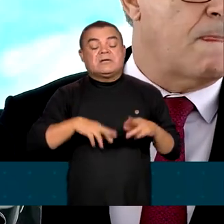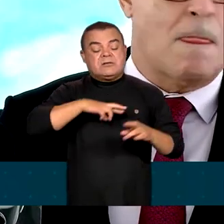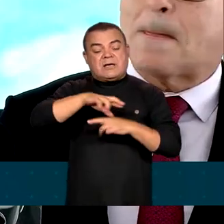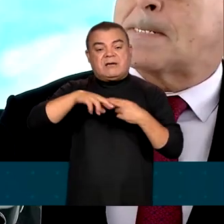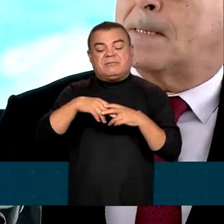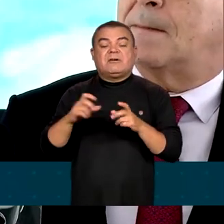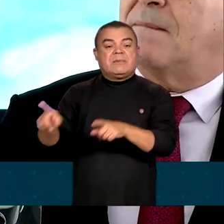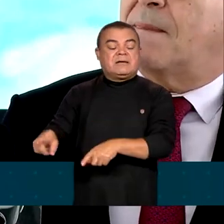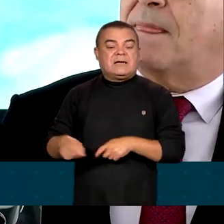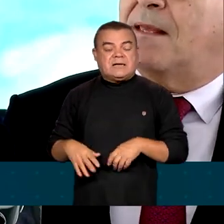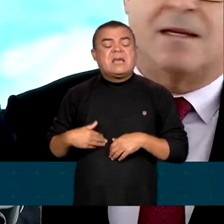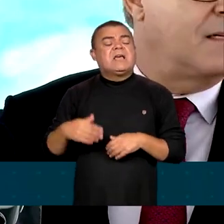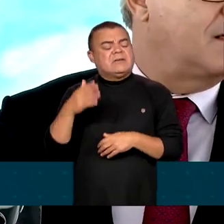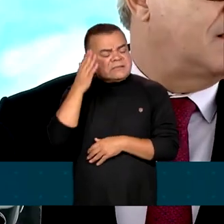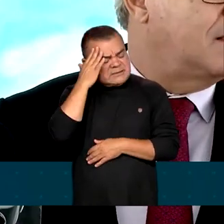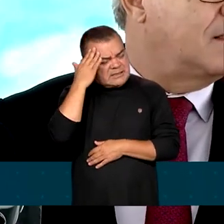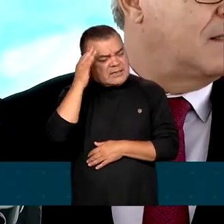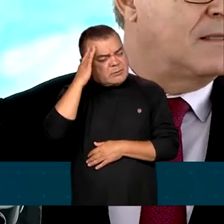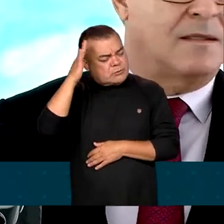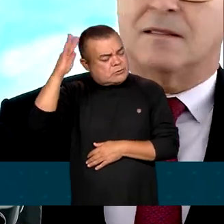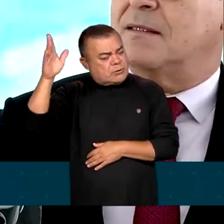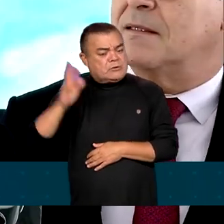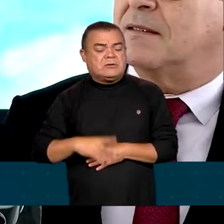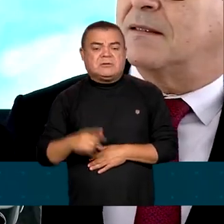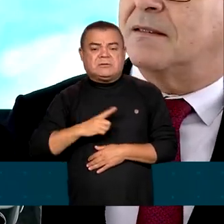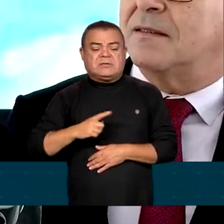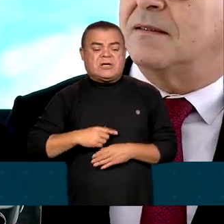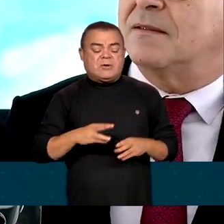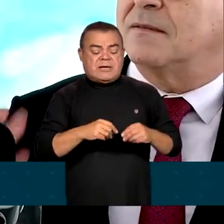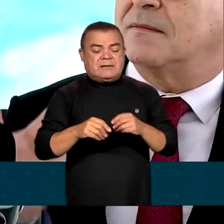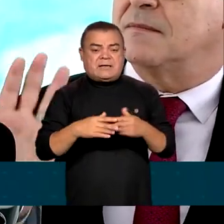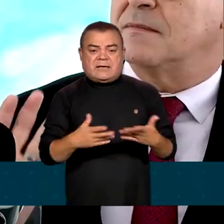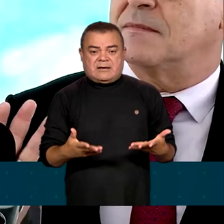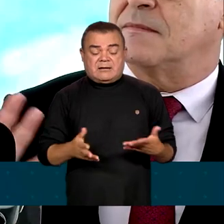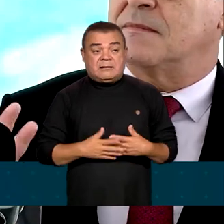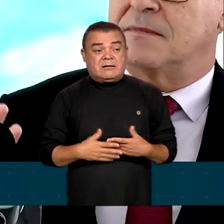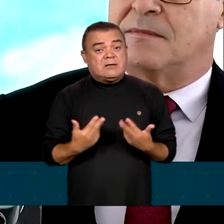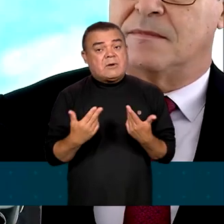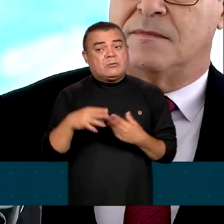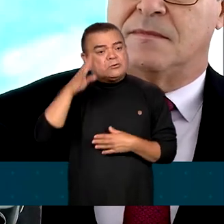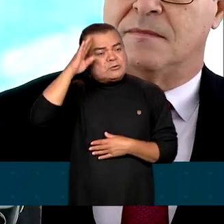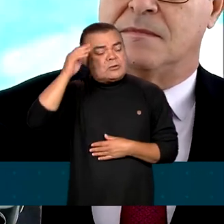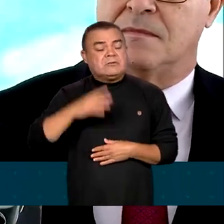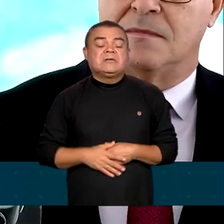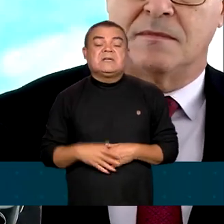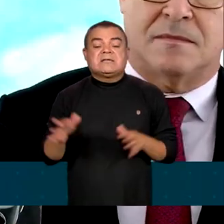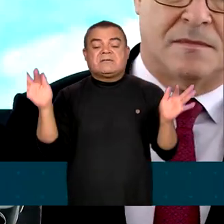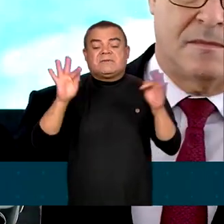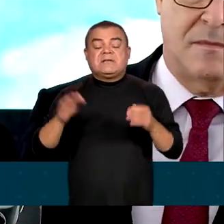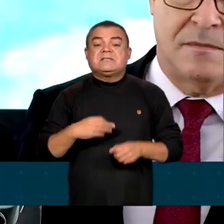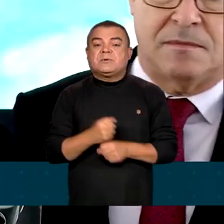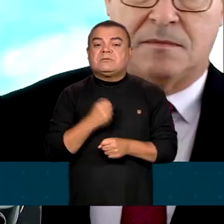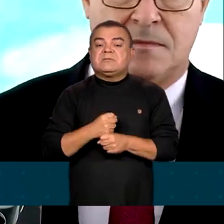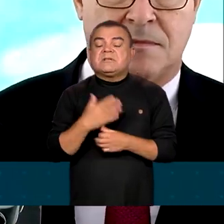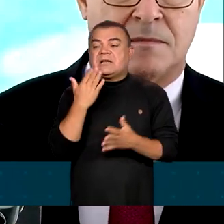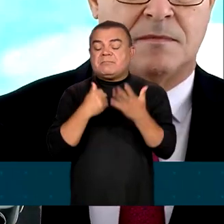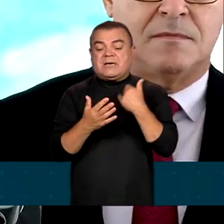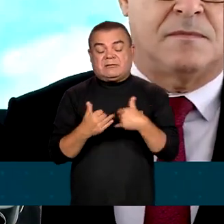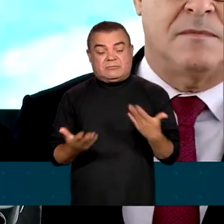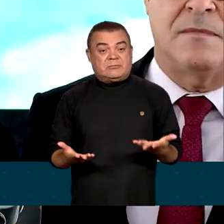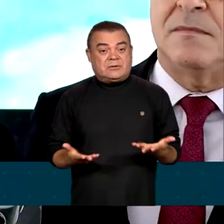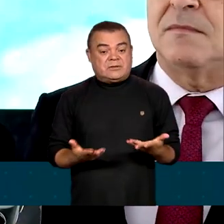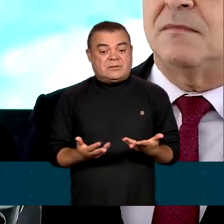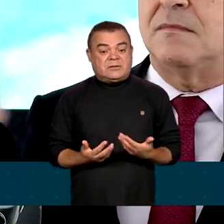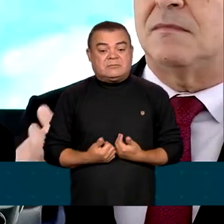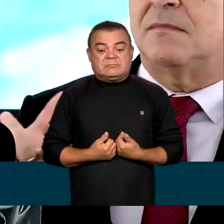que é o sonho de um pedaço de terra para cumprir a vocação. É o sonho de ser feliz produzindo alimentos. É a vocação. Como é o sonho